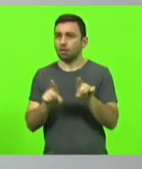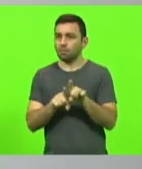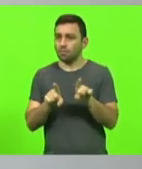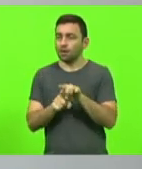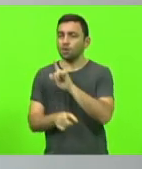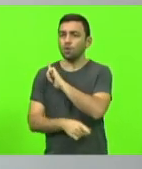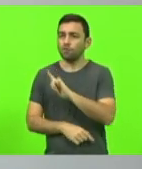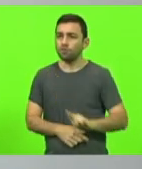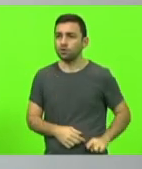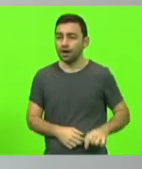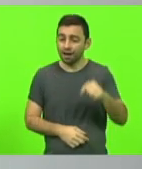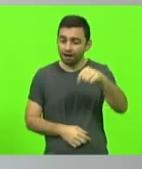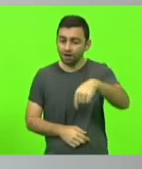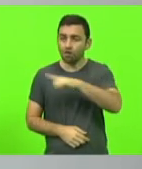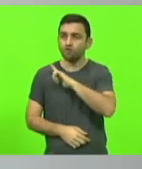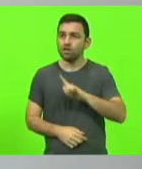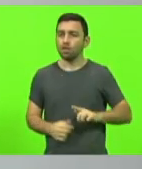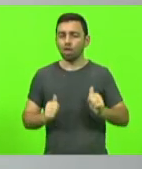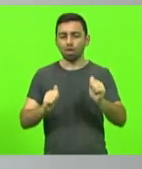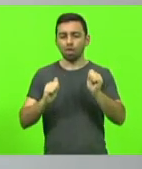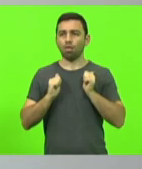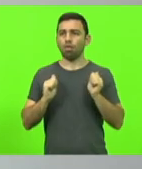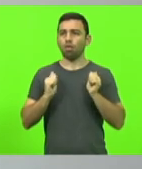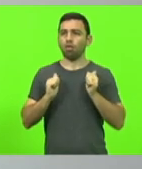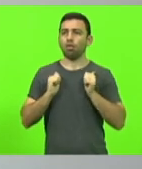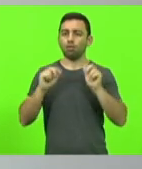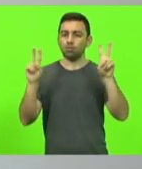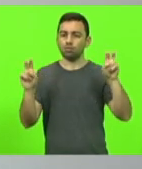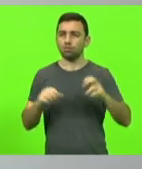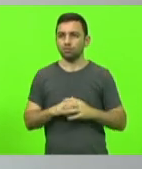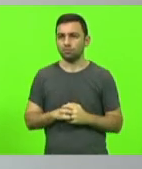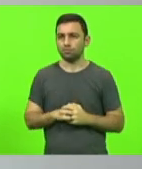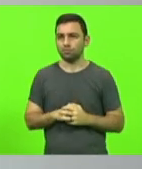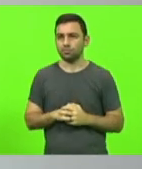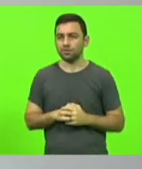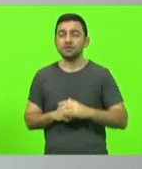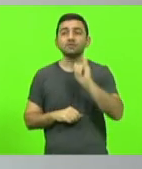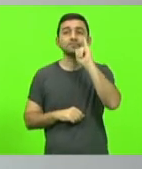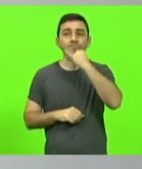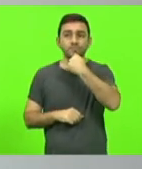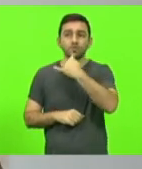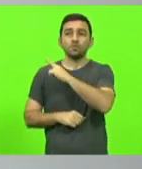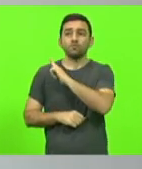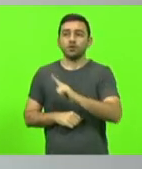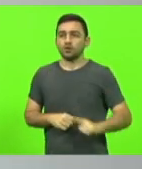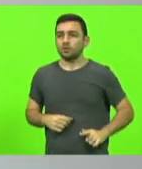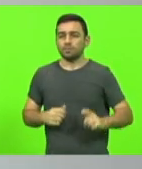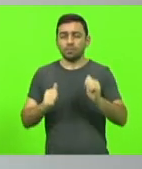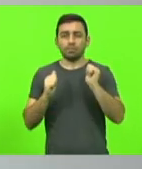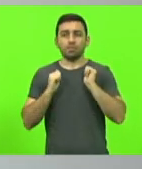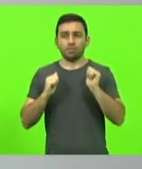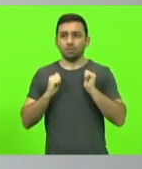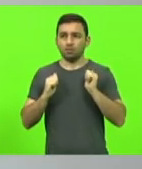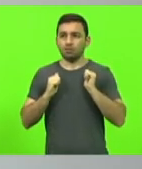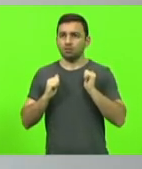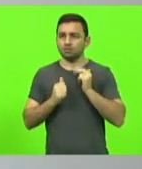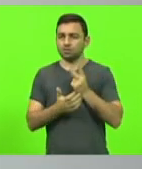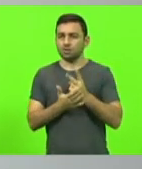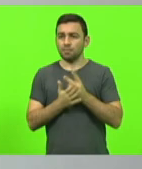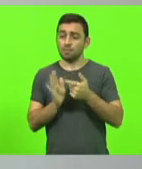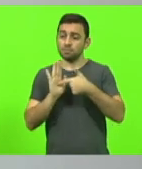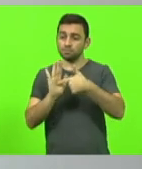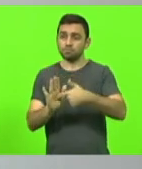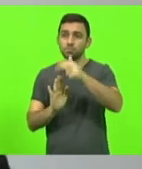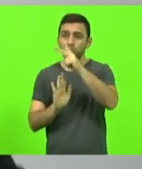aqui, infelizmente, o governador se omite nesse tema. Infelizmente, o governador se omitiu e nós apresentamos um projeto